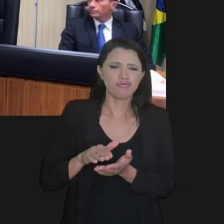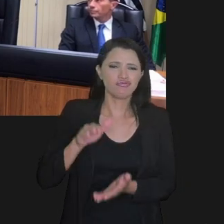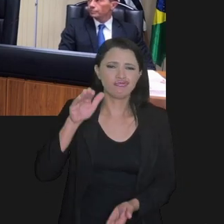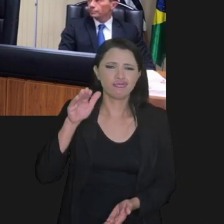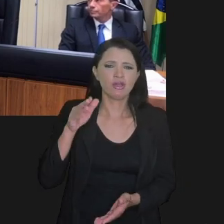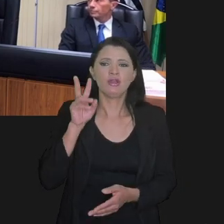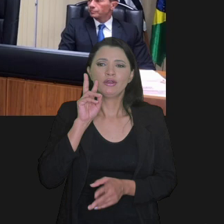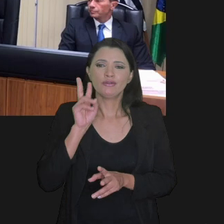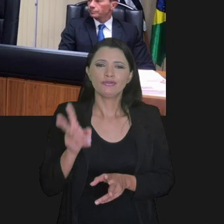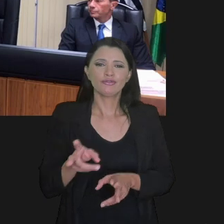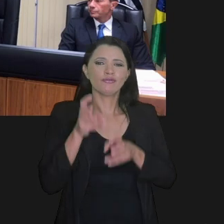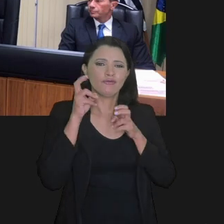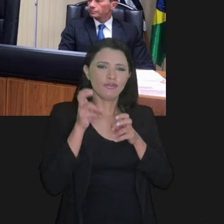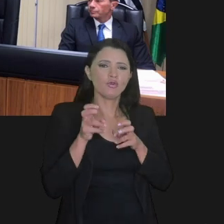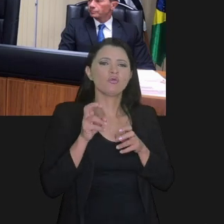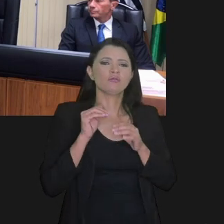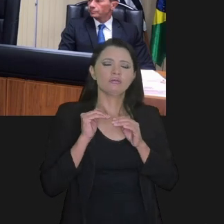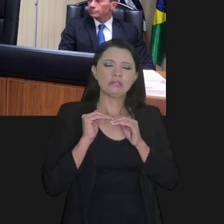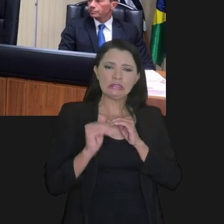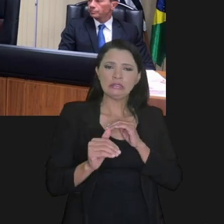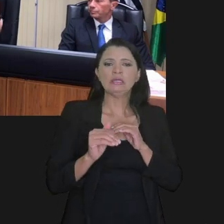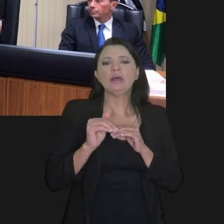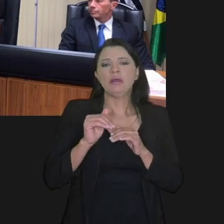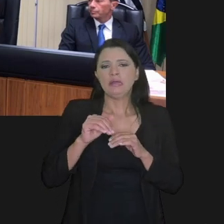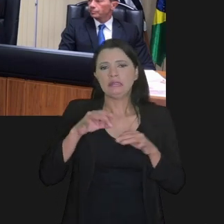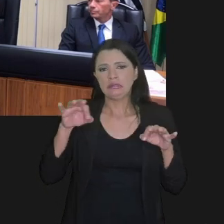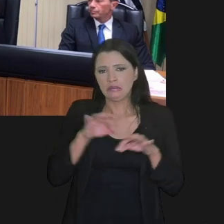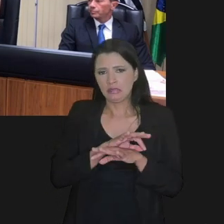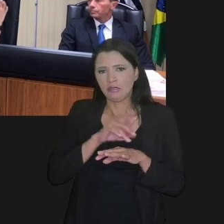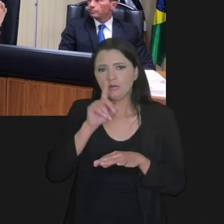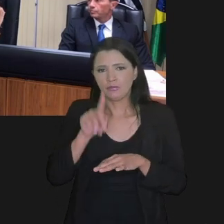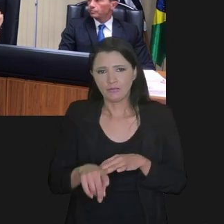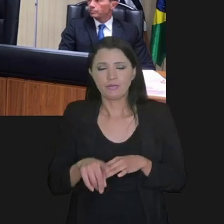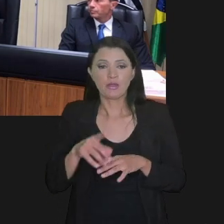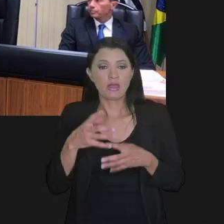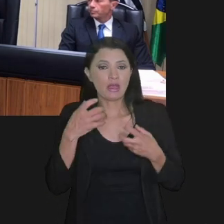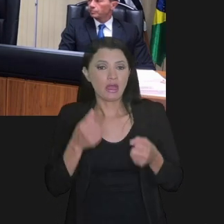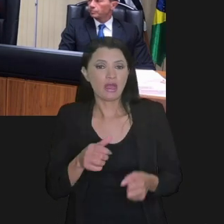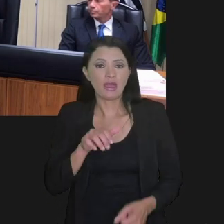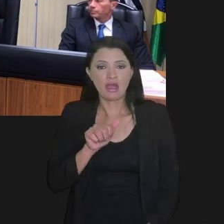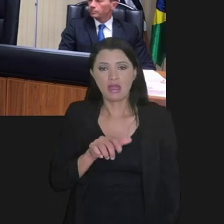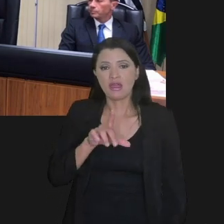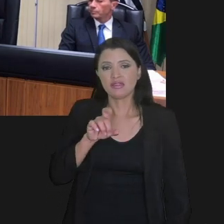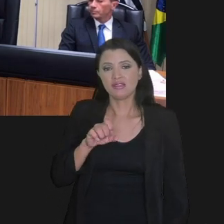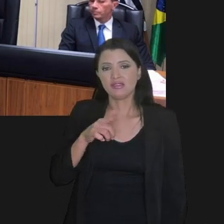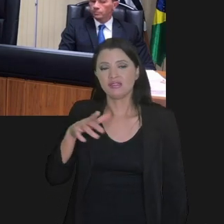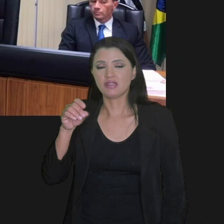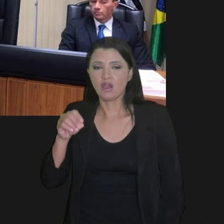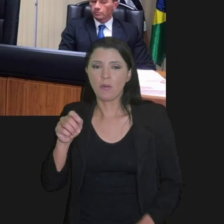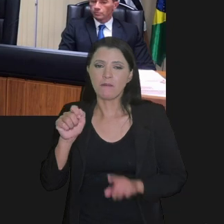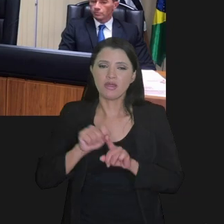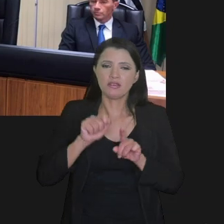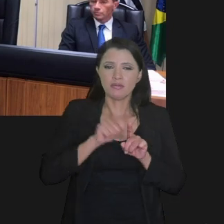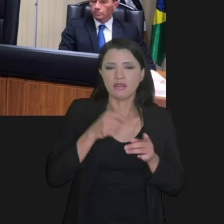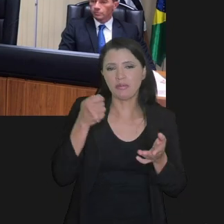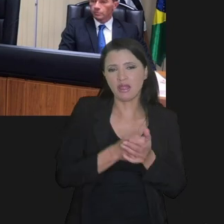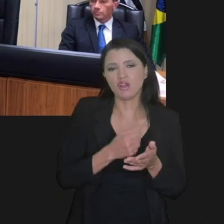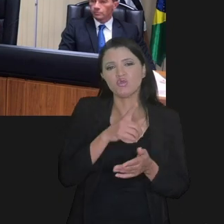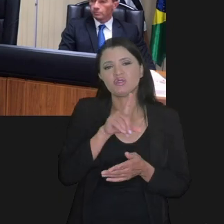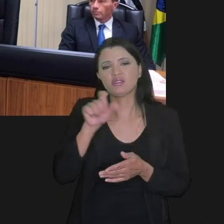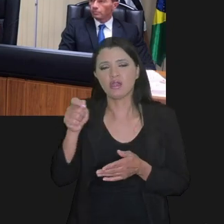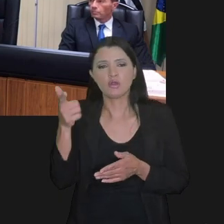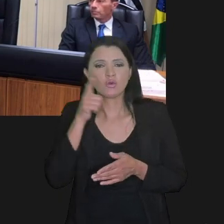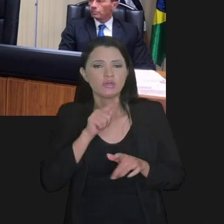apareceu e a gente viu uma regularidade fiscal pontual. Adesão, naqueles casos ainda que ficavam alguns meses pagando 100 reais,